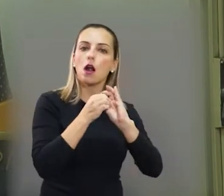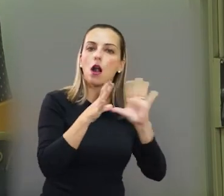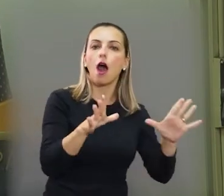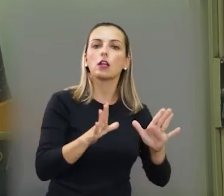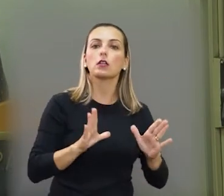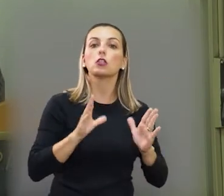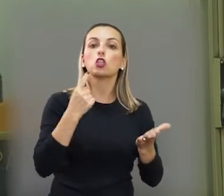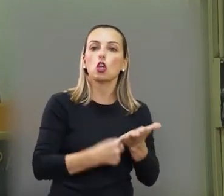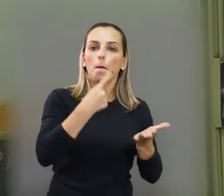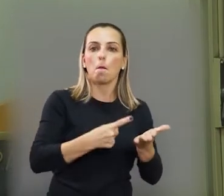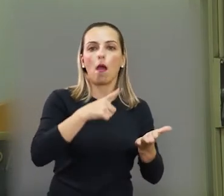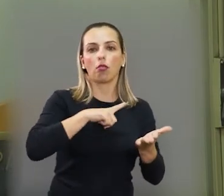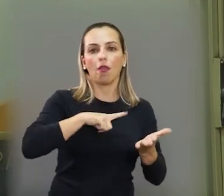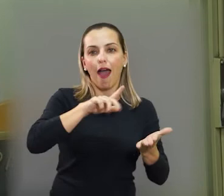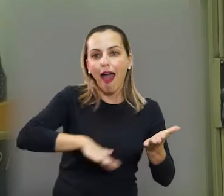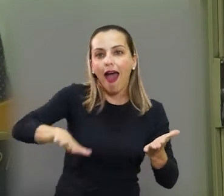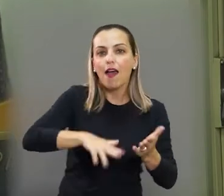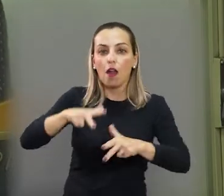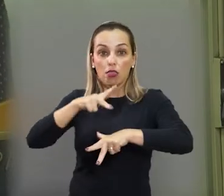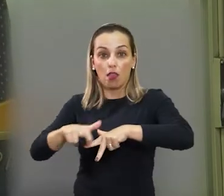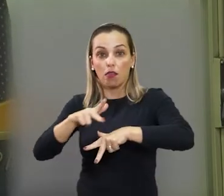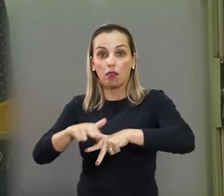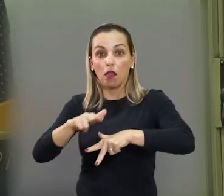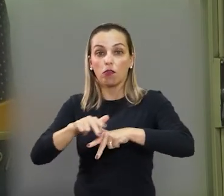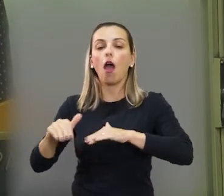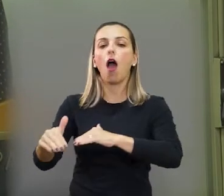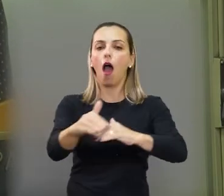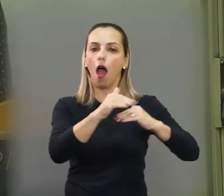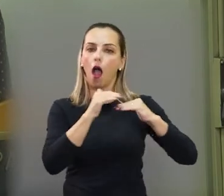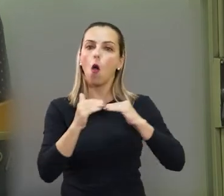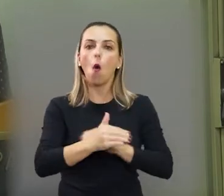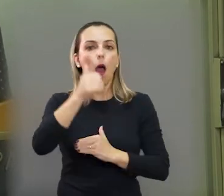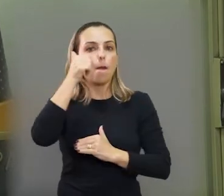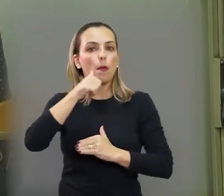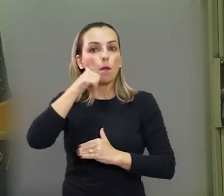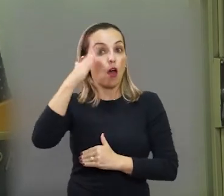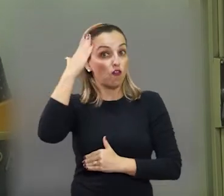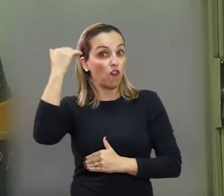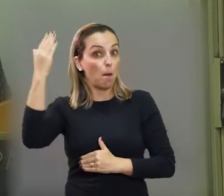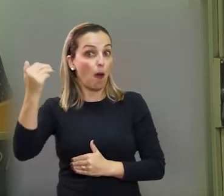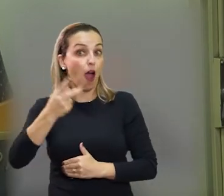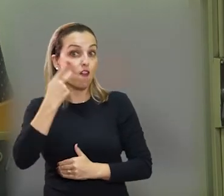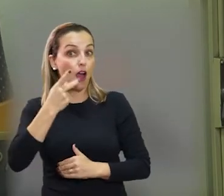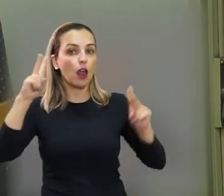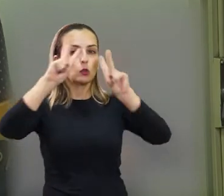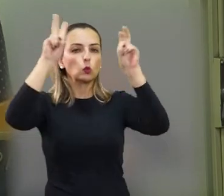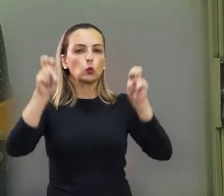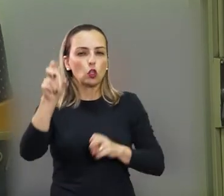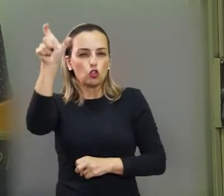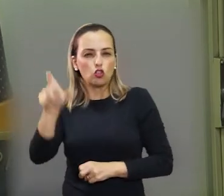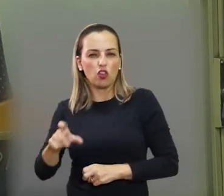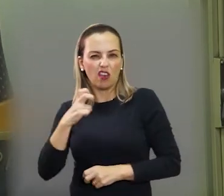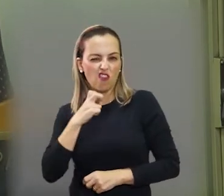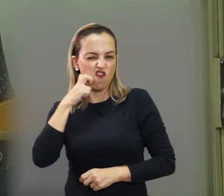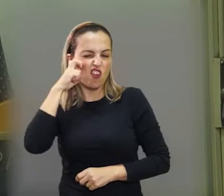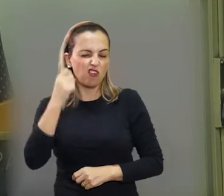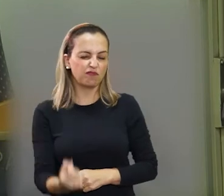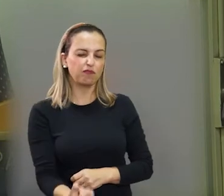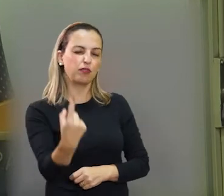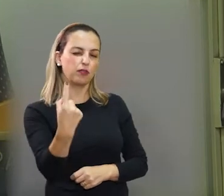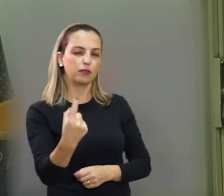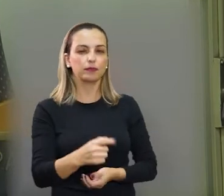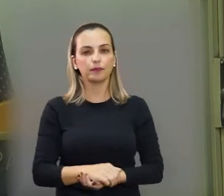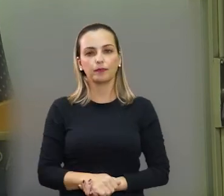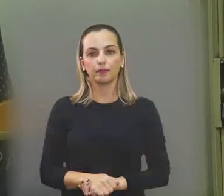compromisso com a democracia e sempre pensando no recorte de gênero. E como diz Adélia Prado, é essa espécie